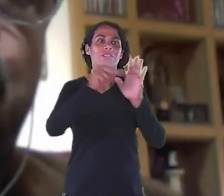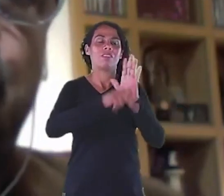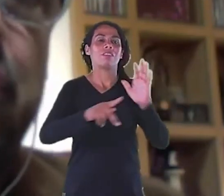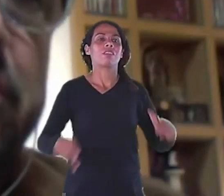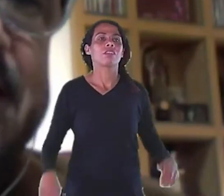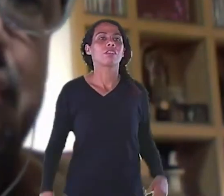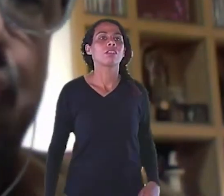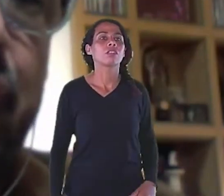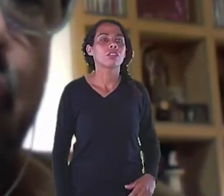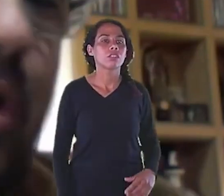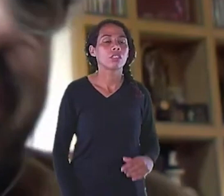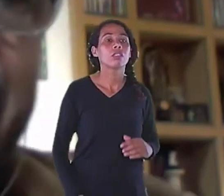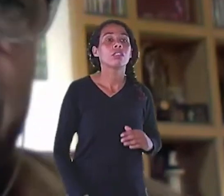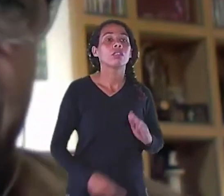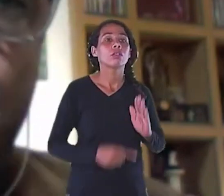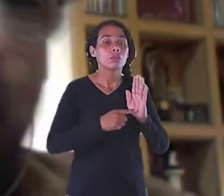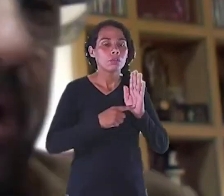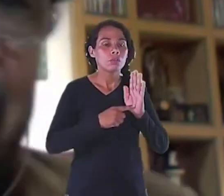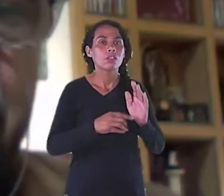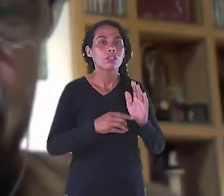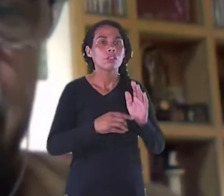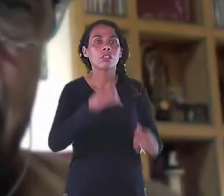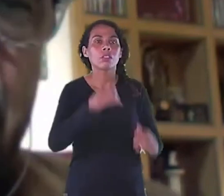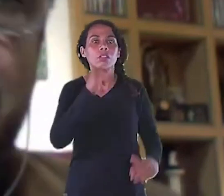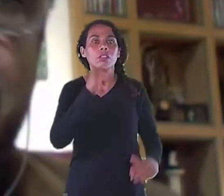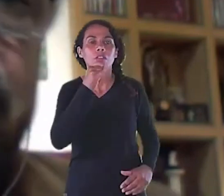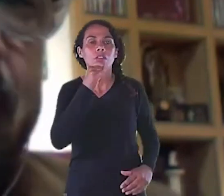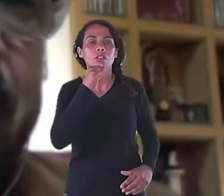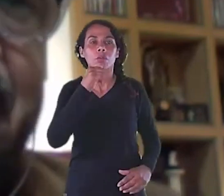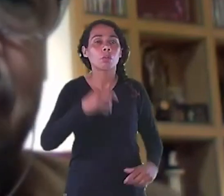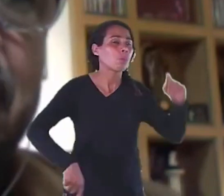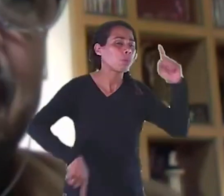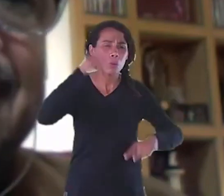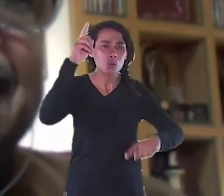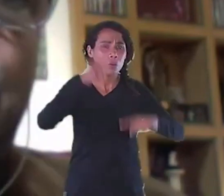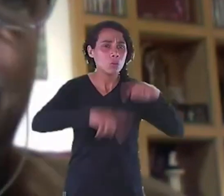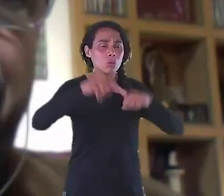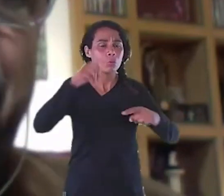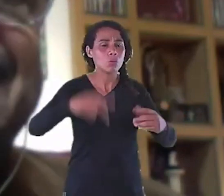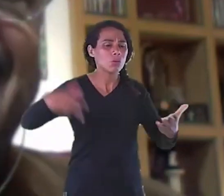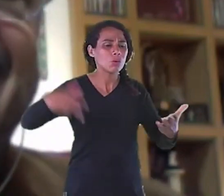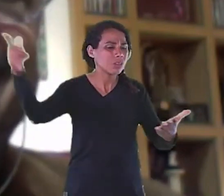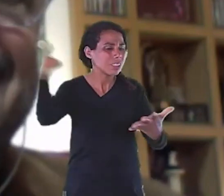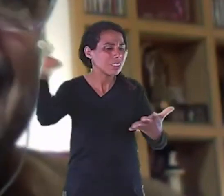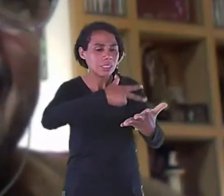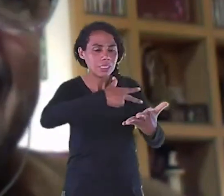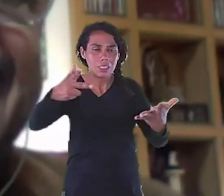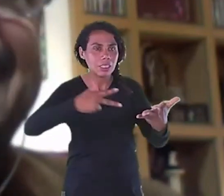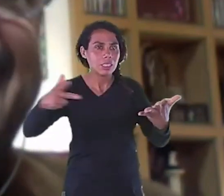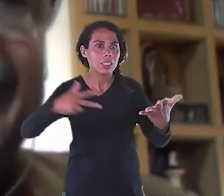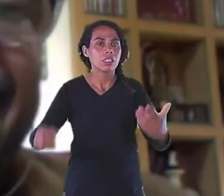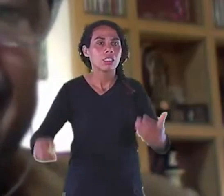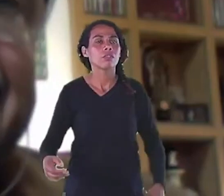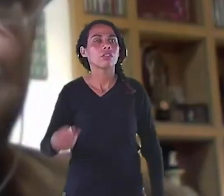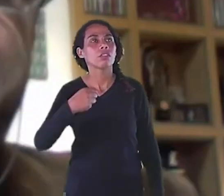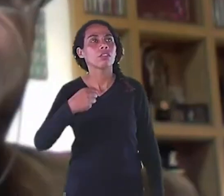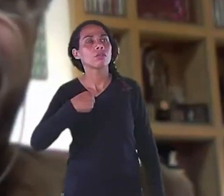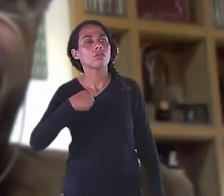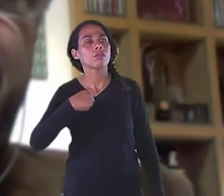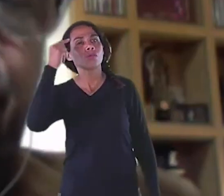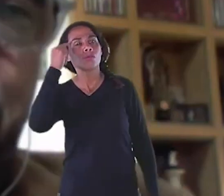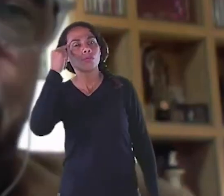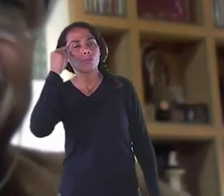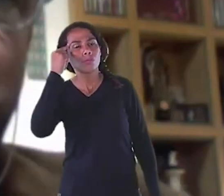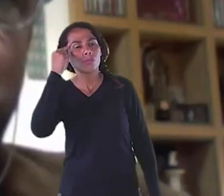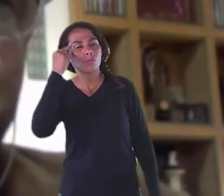O produto A ser desenvolvido Ou a marca Ou a embalagem Ou o que quer que seja Você começa a pensar Antes Até se